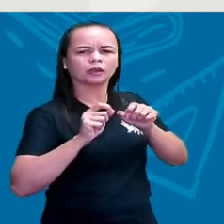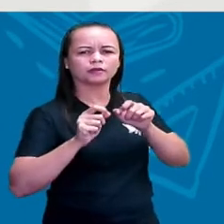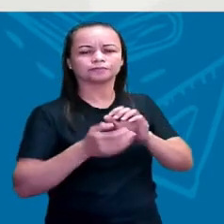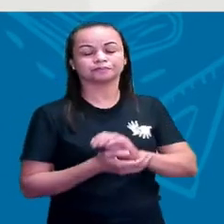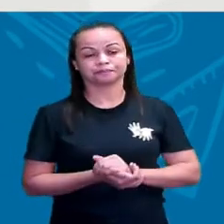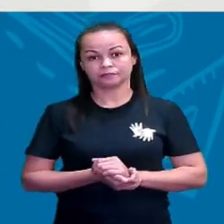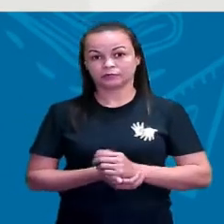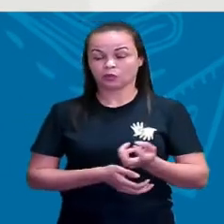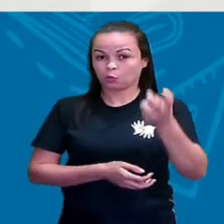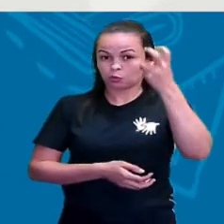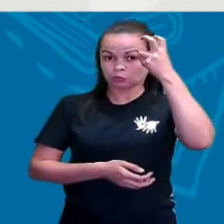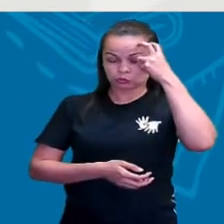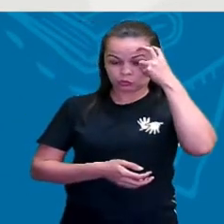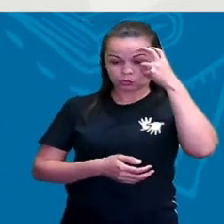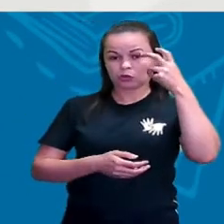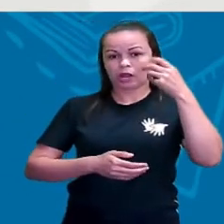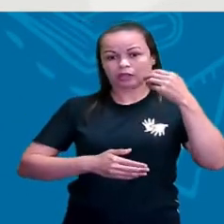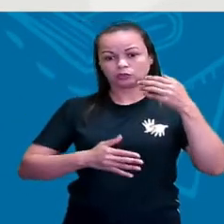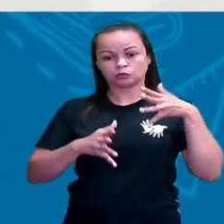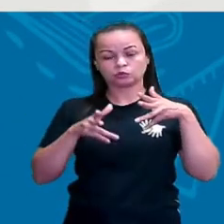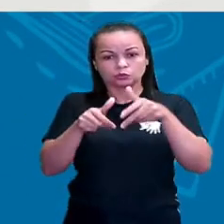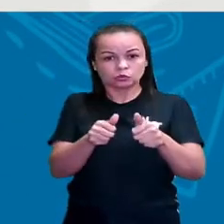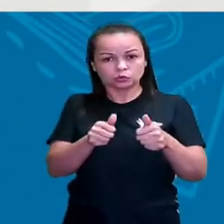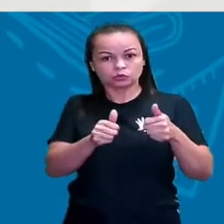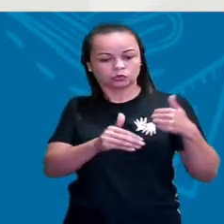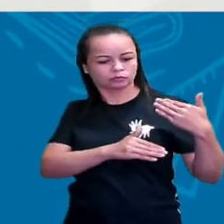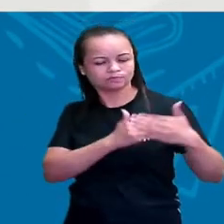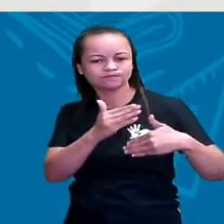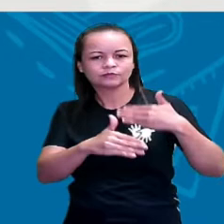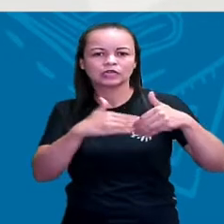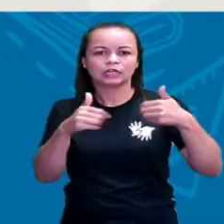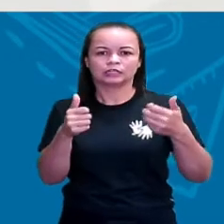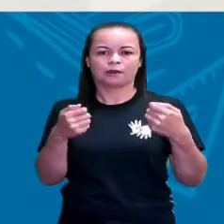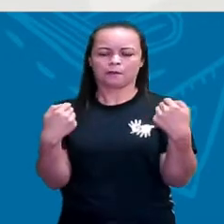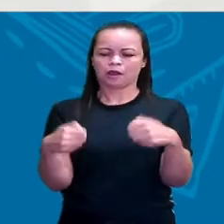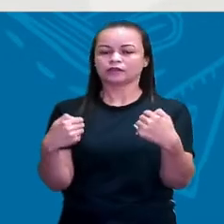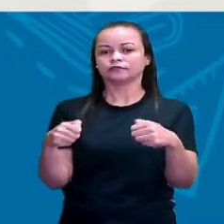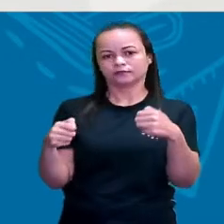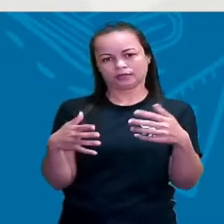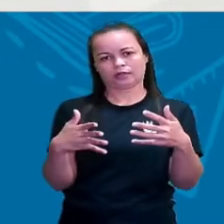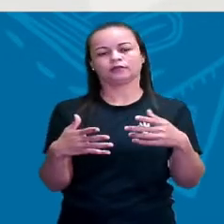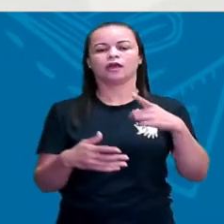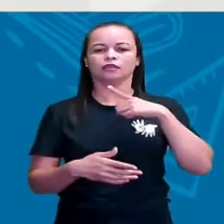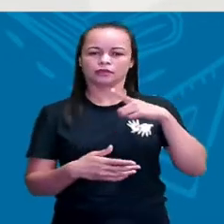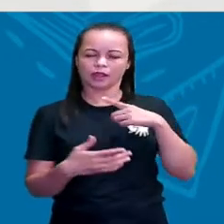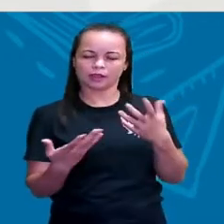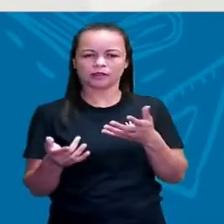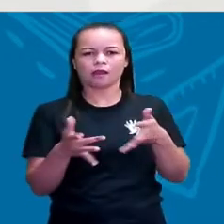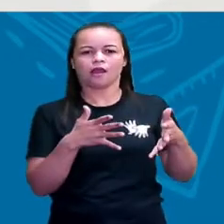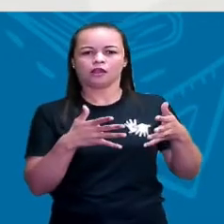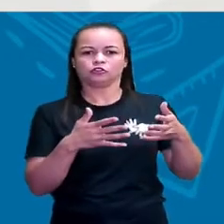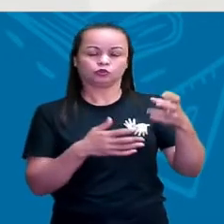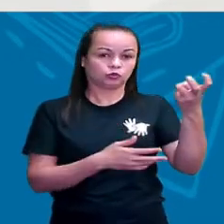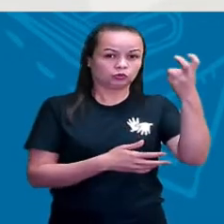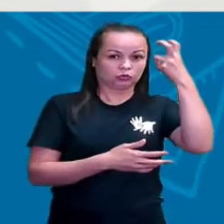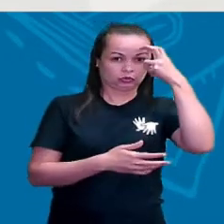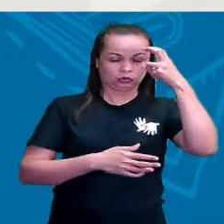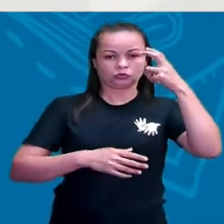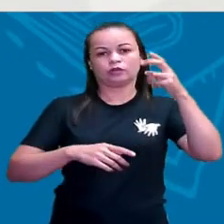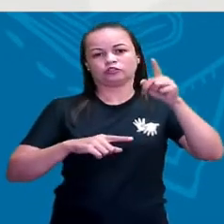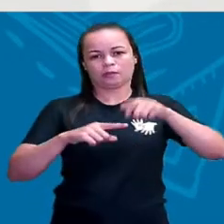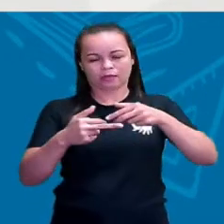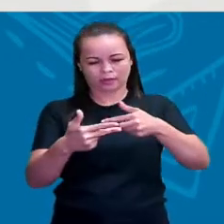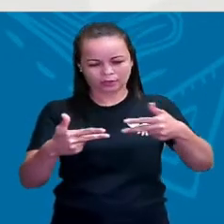desenvolve a partir das suas necessidades. Aí existem as culturas materiais, que são as tecnologias que a gente produz